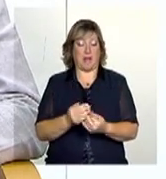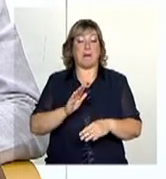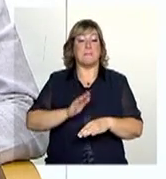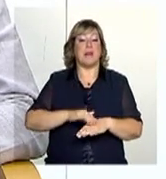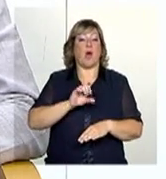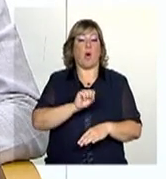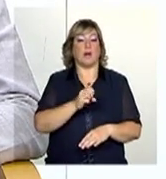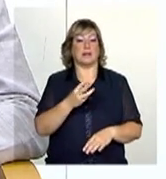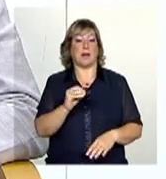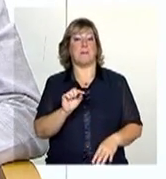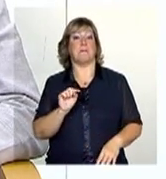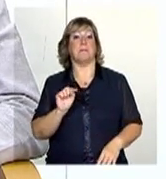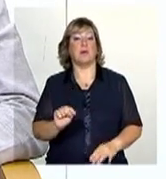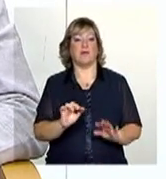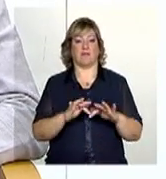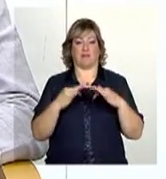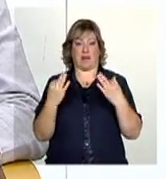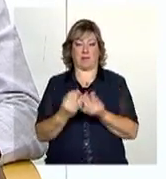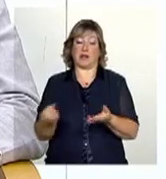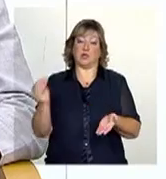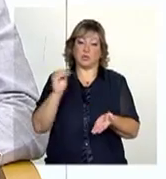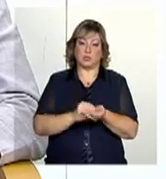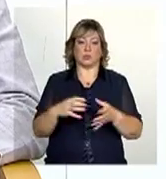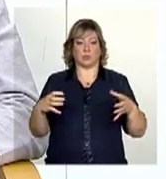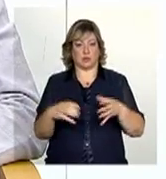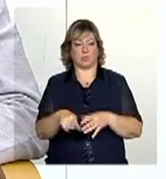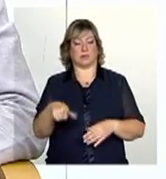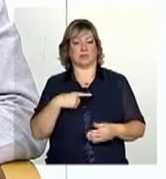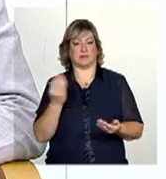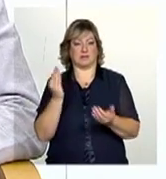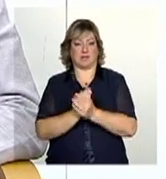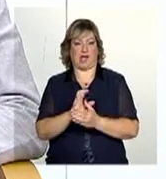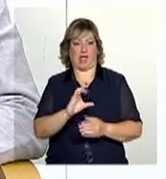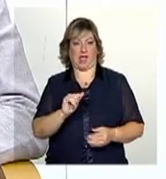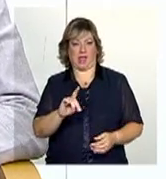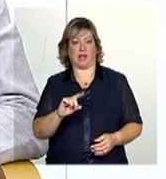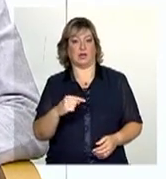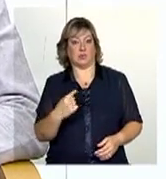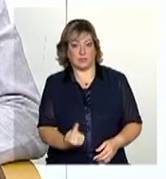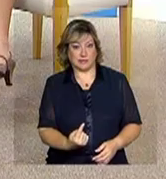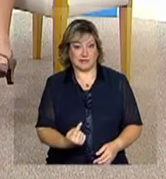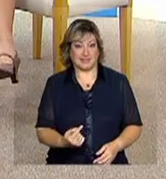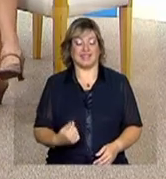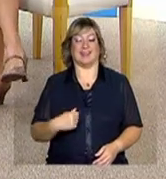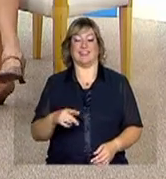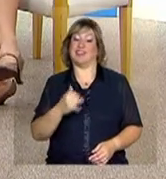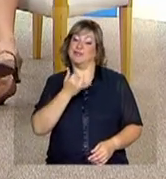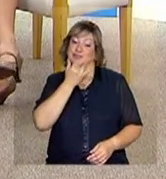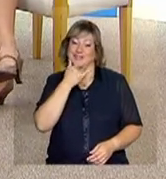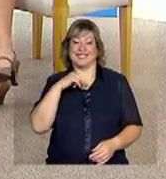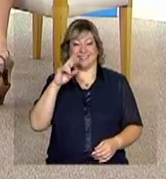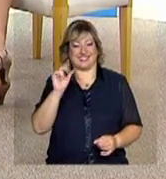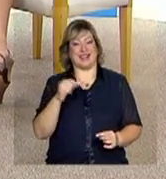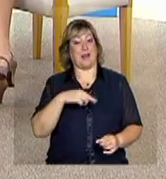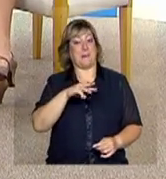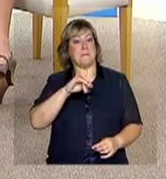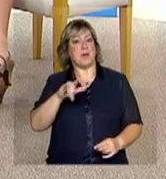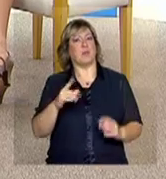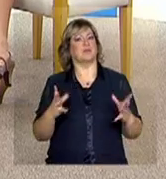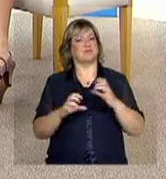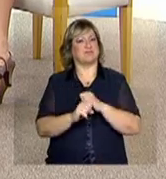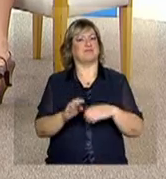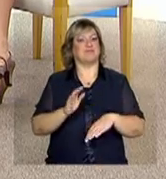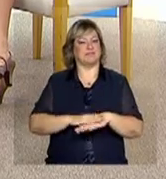famílias incluídas no Cadastro Único desde junho de 2011. É, comi algum zero pelo jeito, né? Letícia.